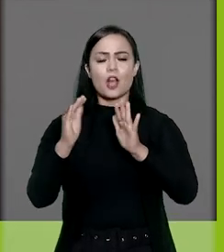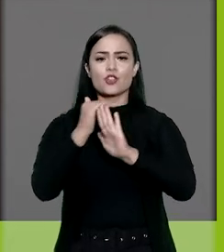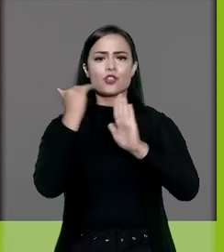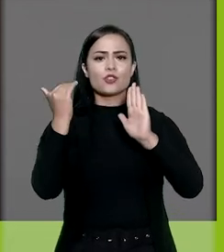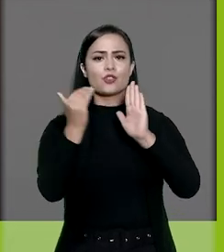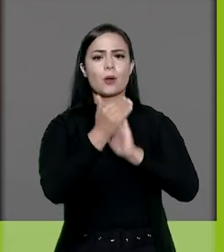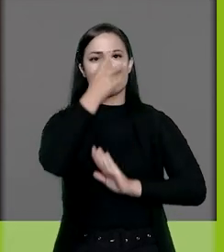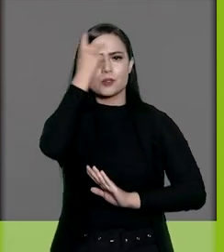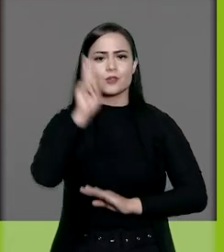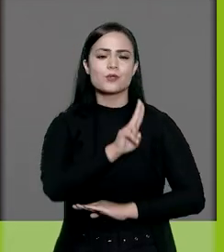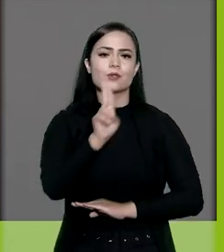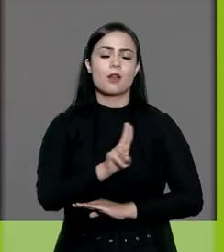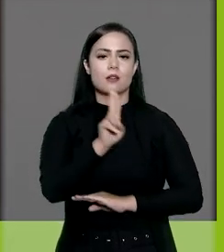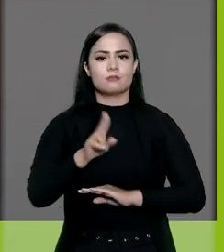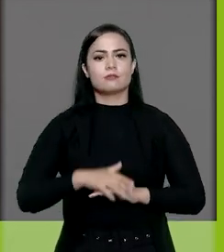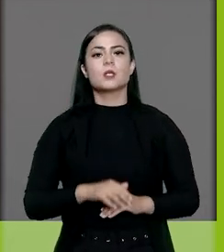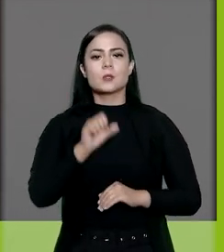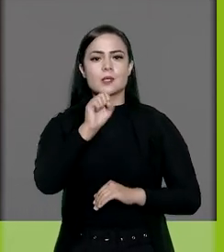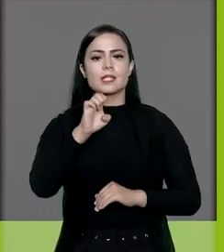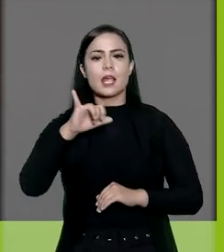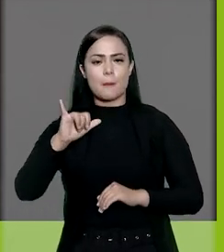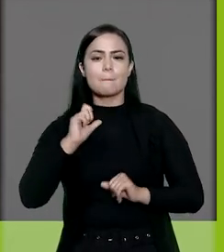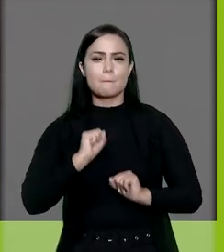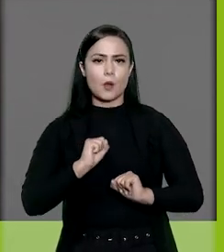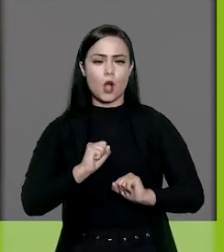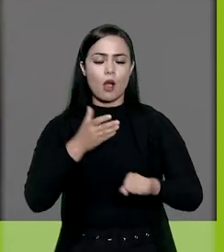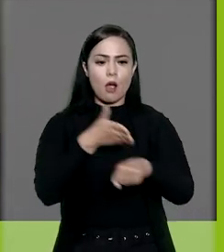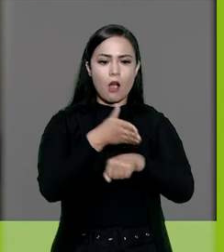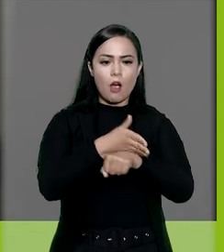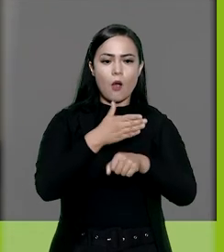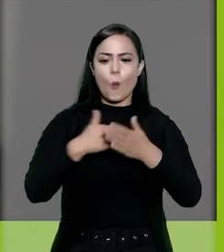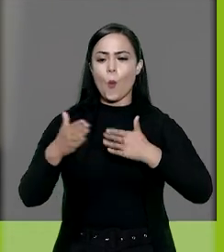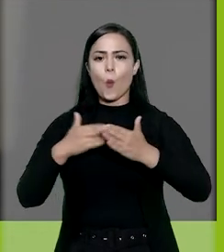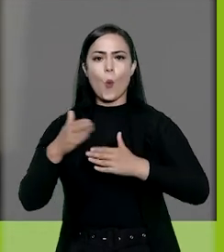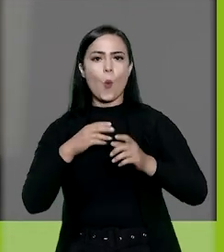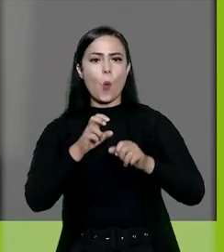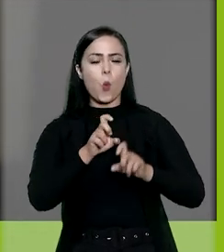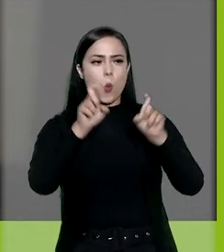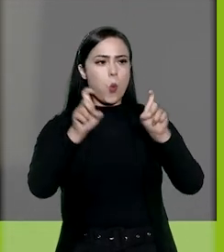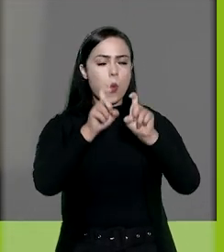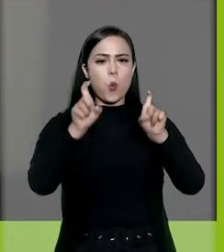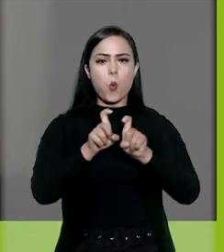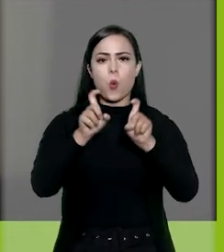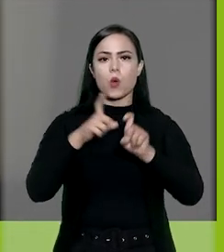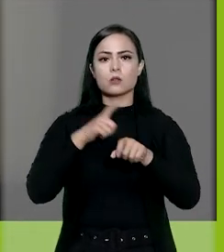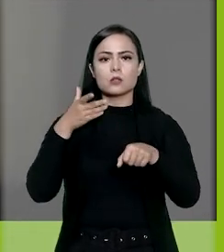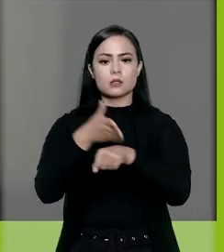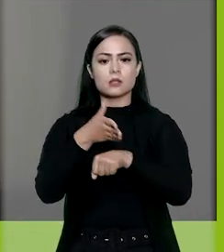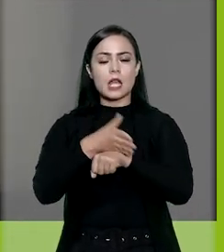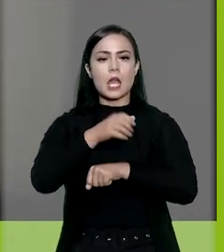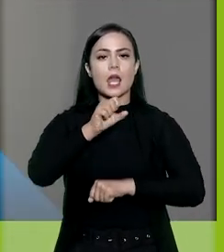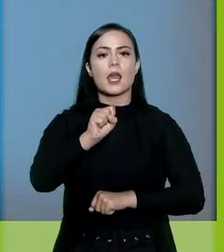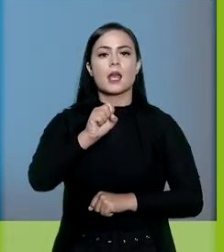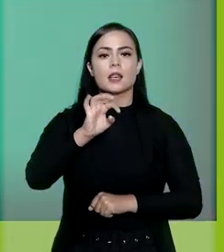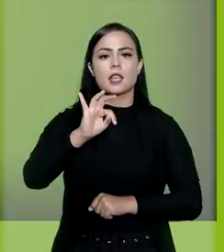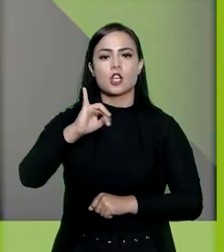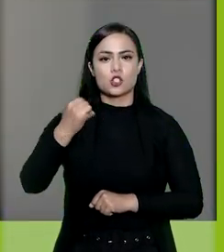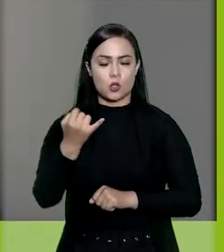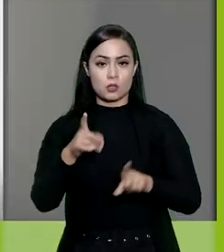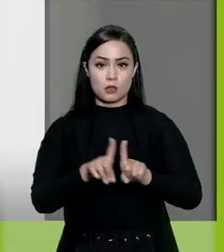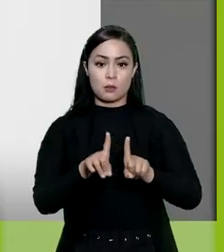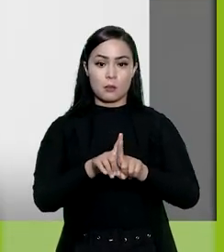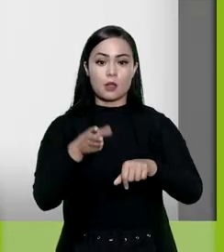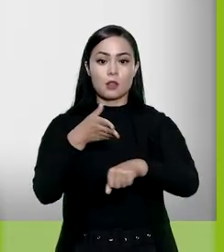disponível a todos os usuários. O SEI pode ser acessado de qualquer navegador na intranet do STJ